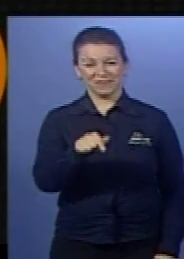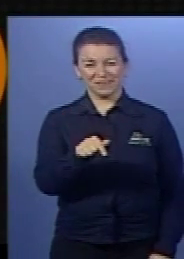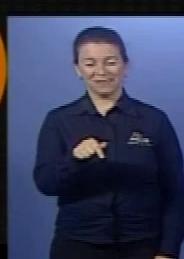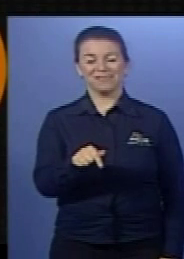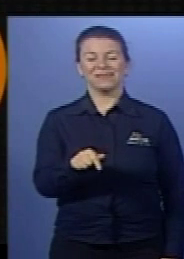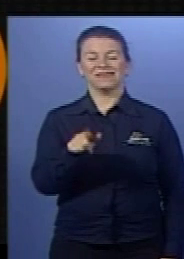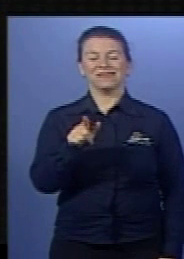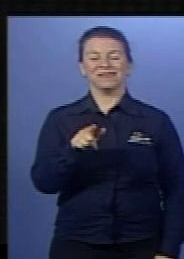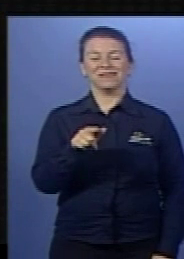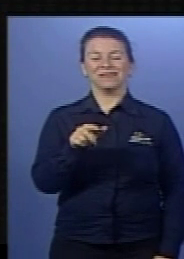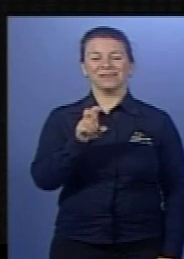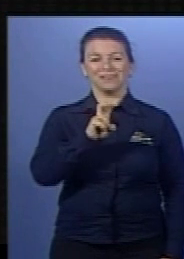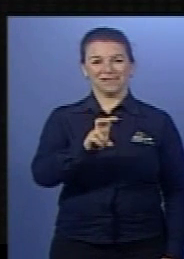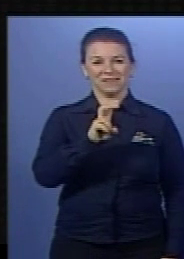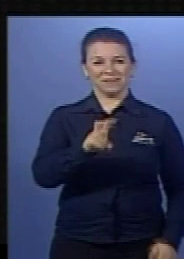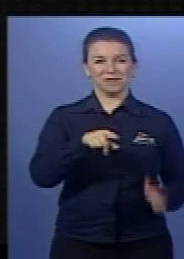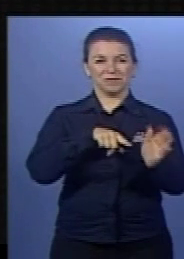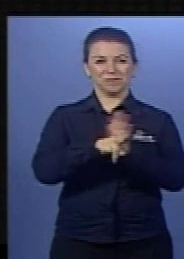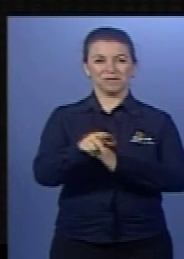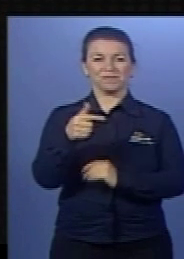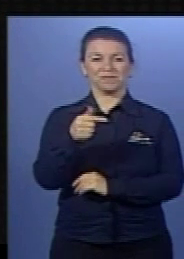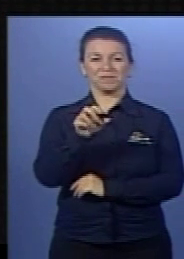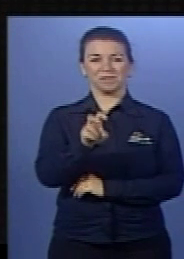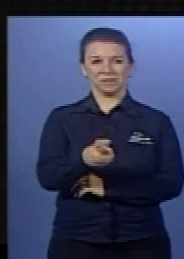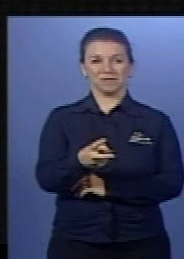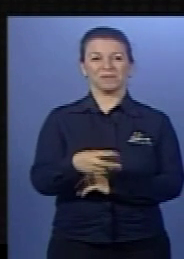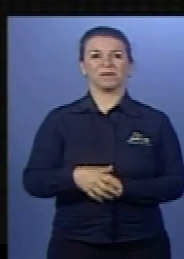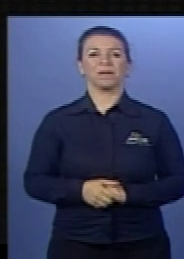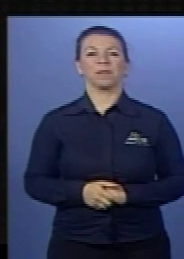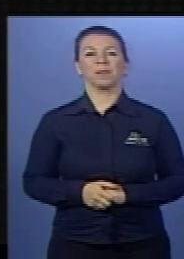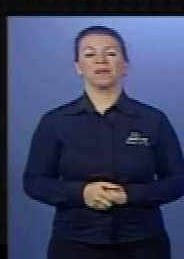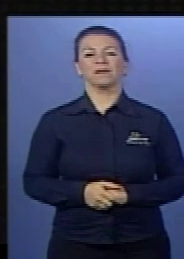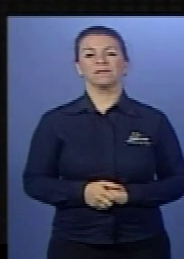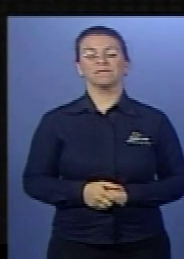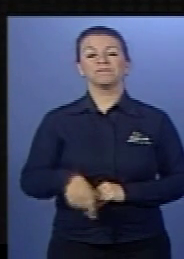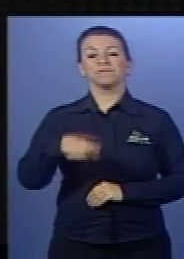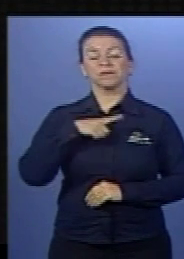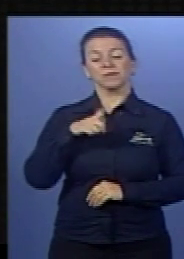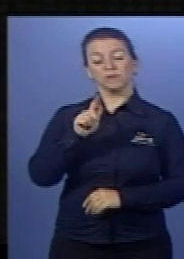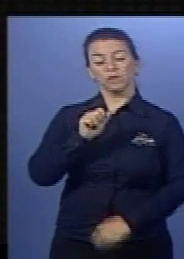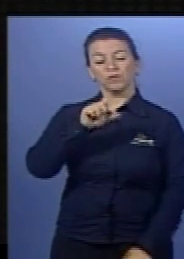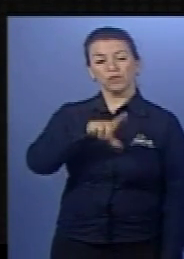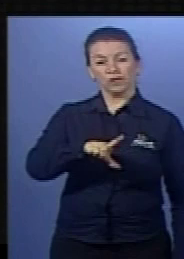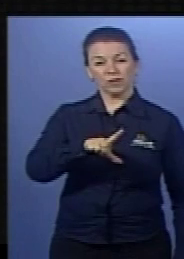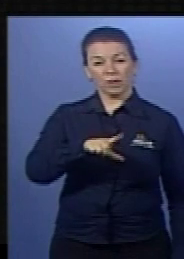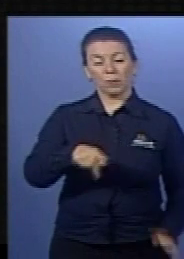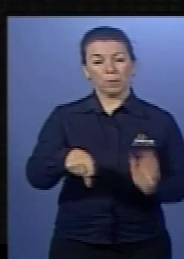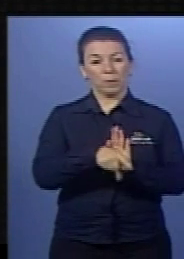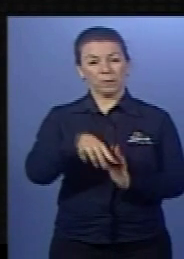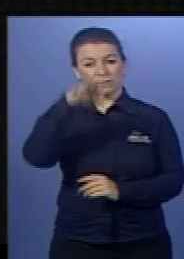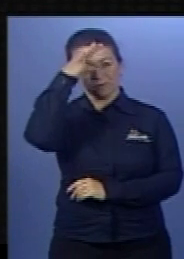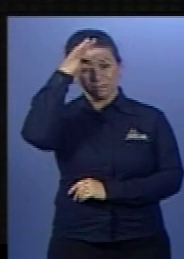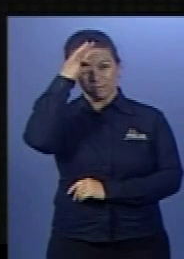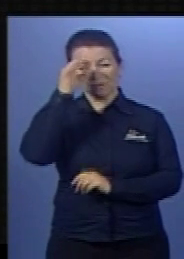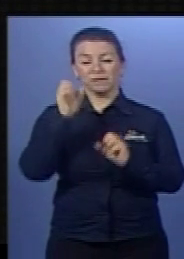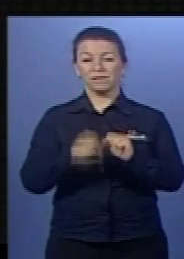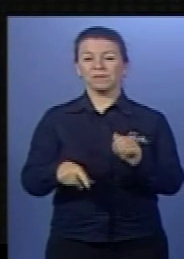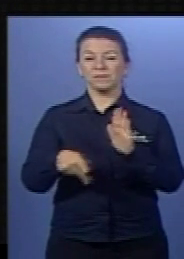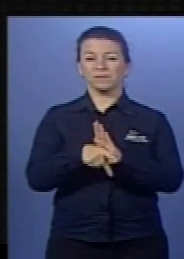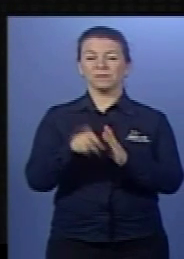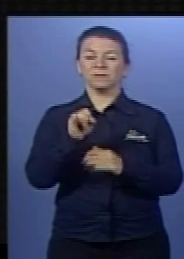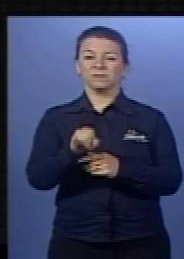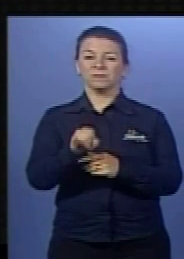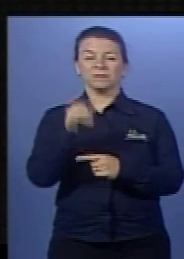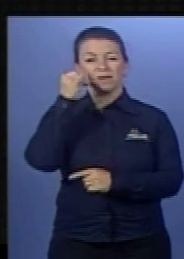Vamos lá. Tô aqui, tô aqui. Obrigado. Aí diz assim, ó. Um gel vaginal poderá ser um recurso para as mulheres na